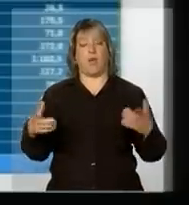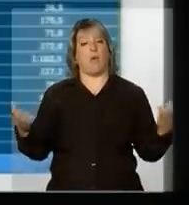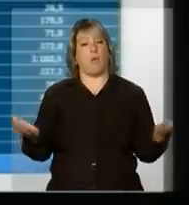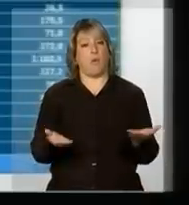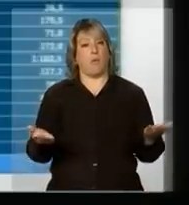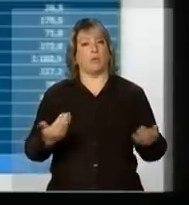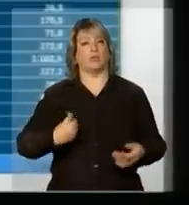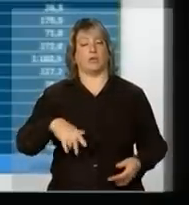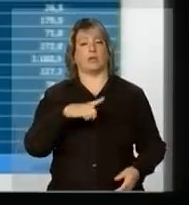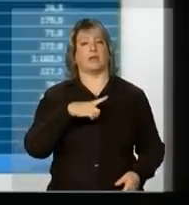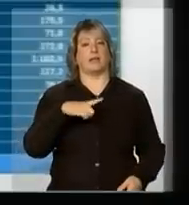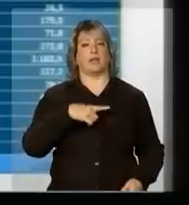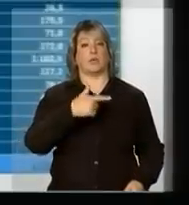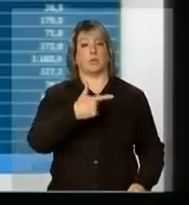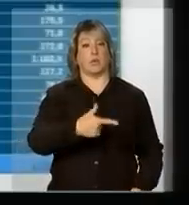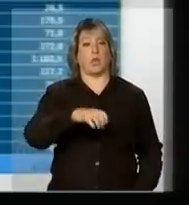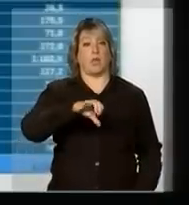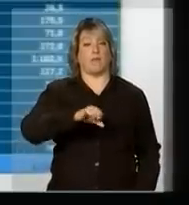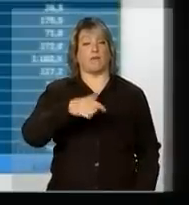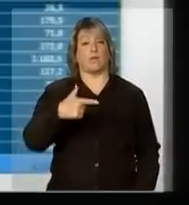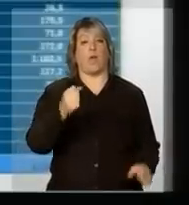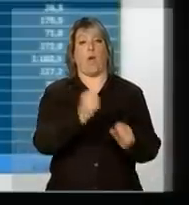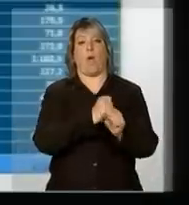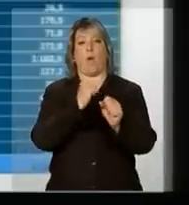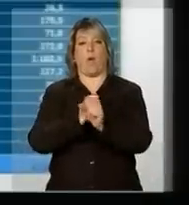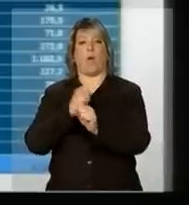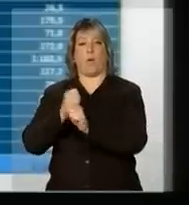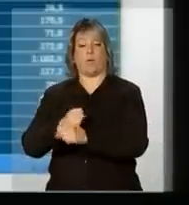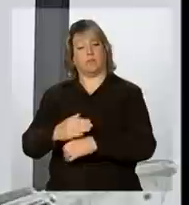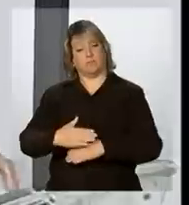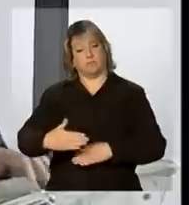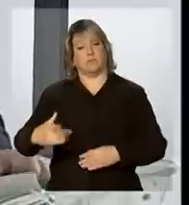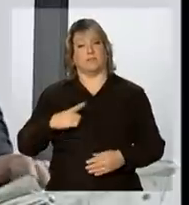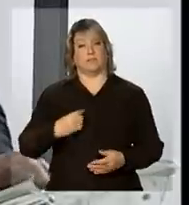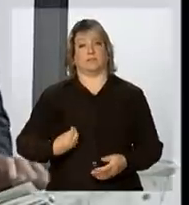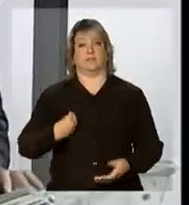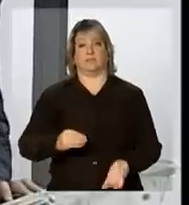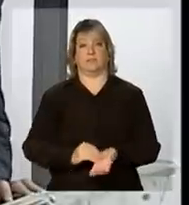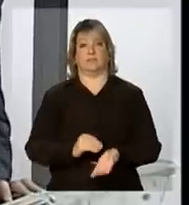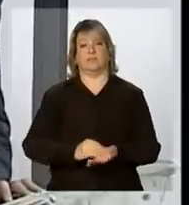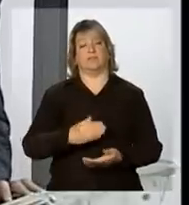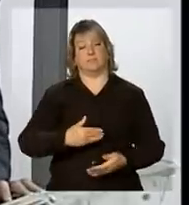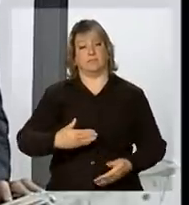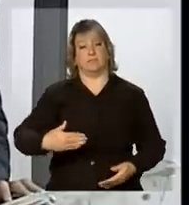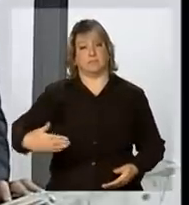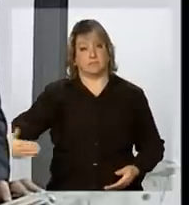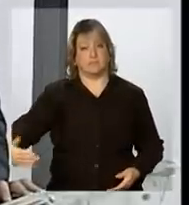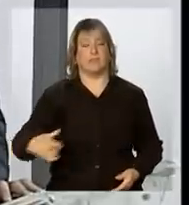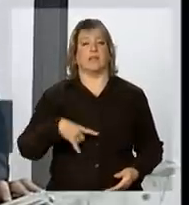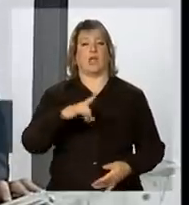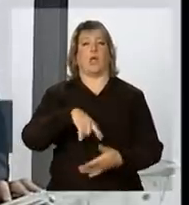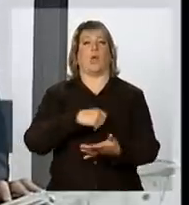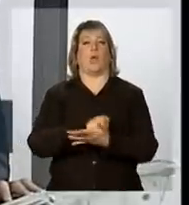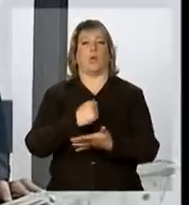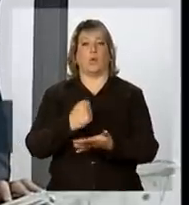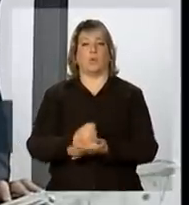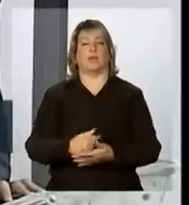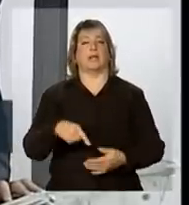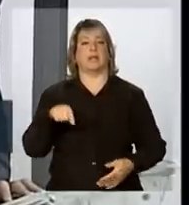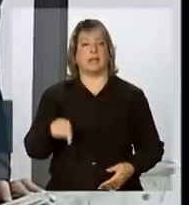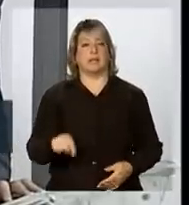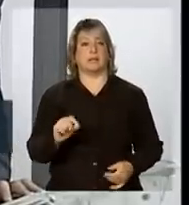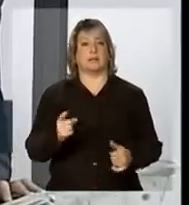nós temos 292 obras em andamento, que foram contratadas nessa